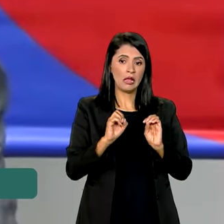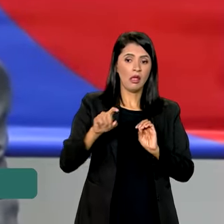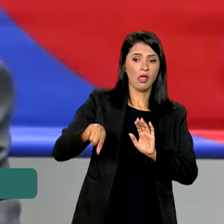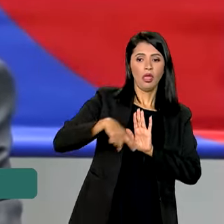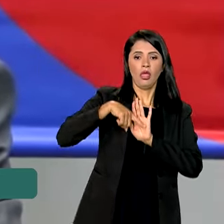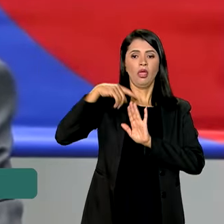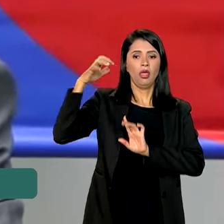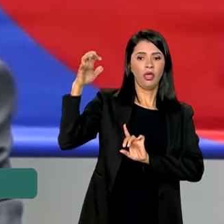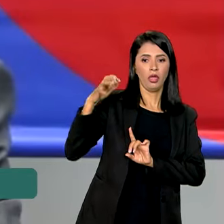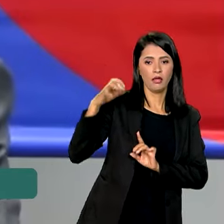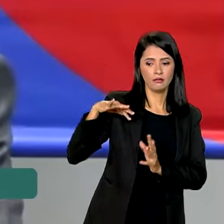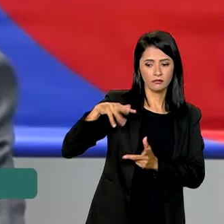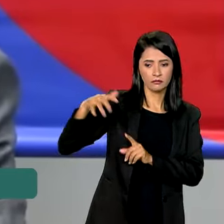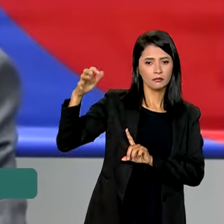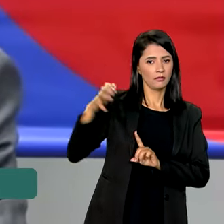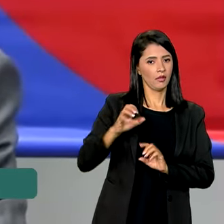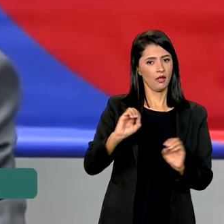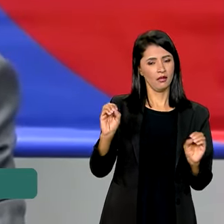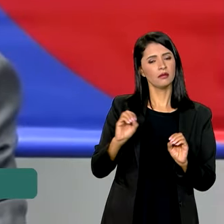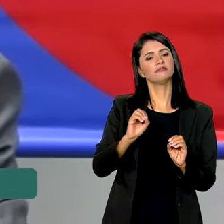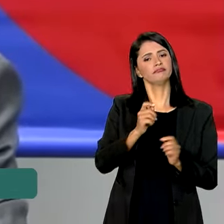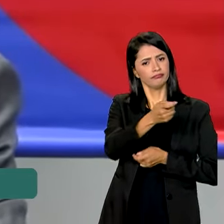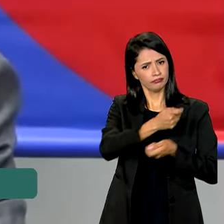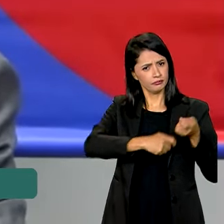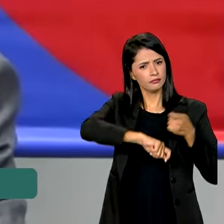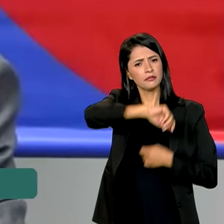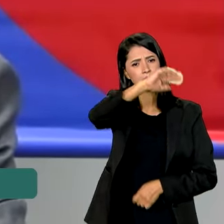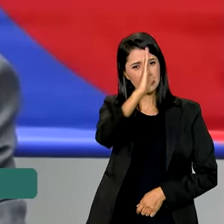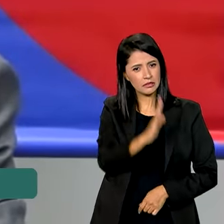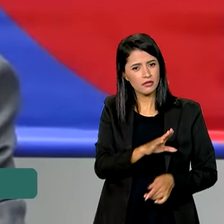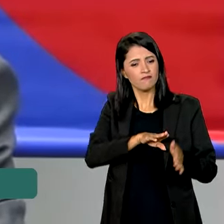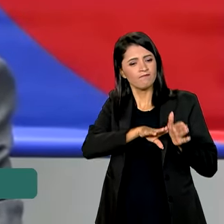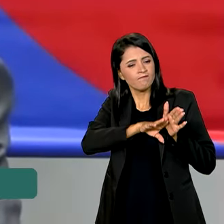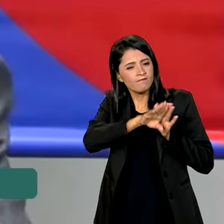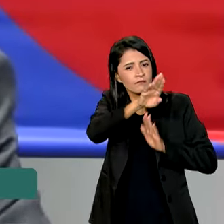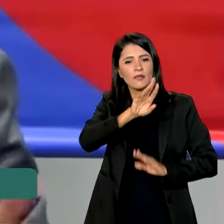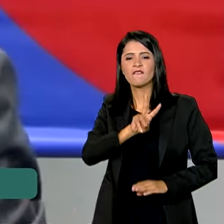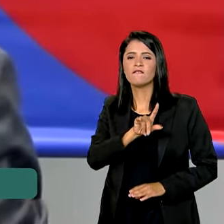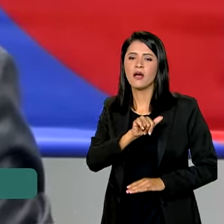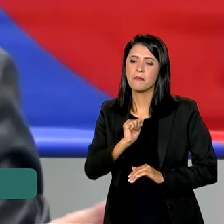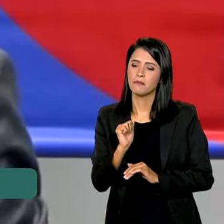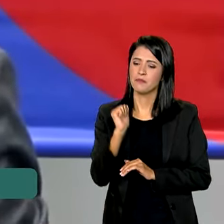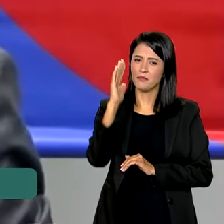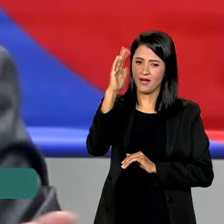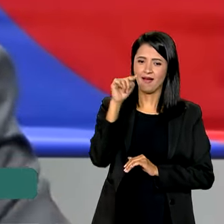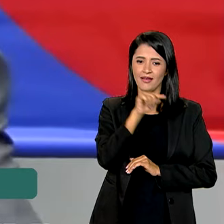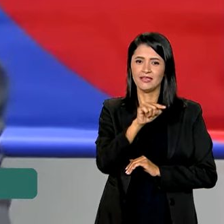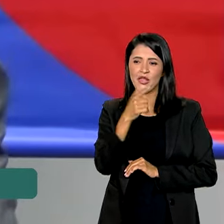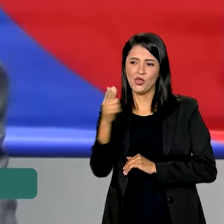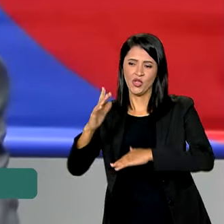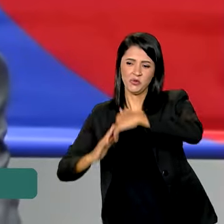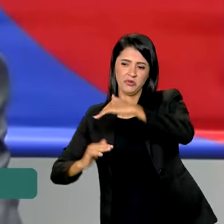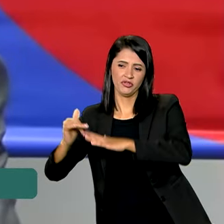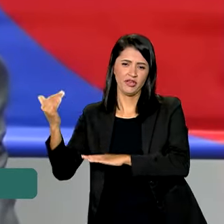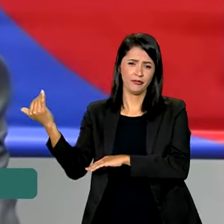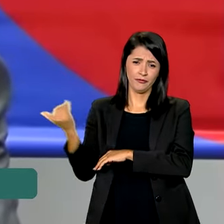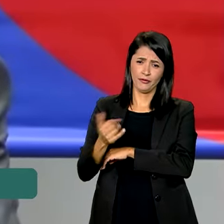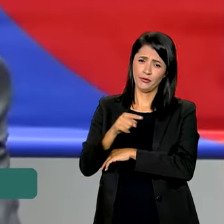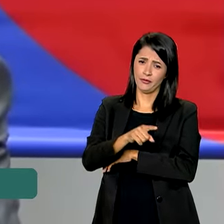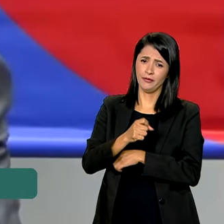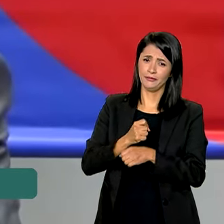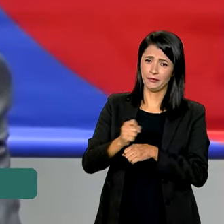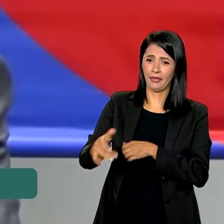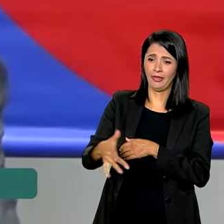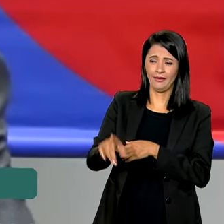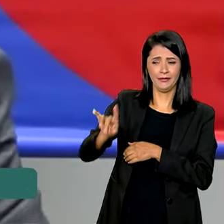negativo internacional, a economia brasileira vai crescer mais do que os chamados especialistas projetaram para este ano.